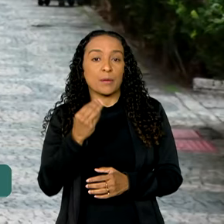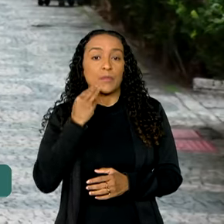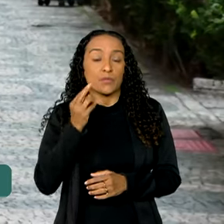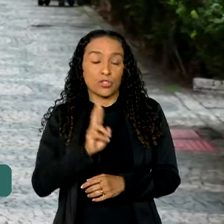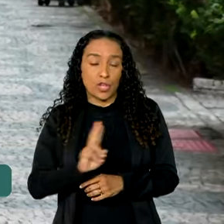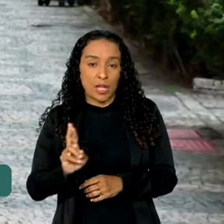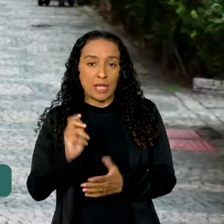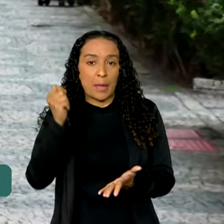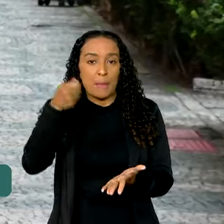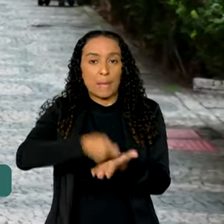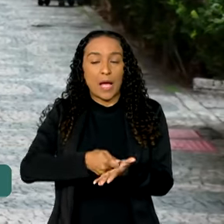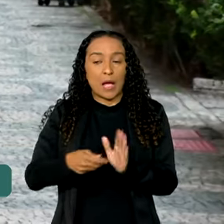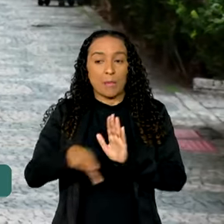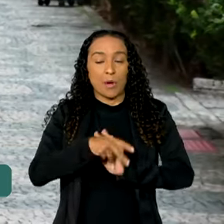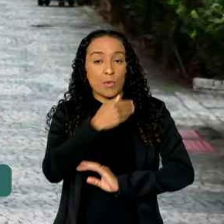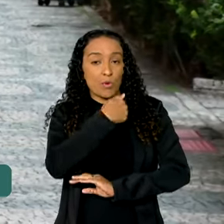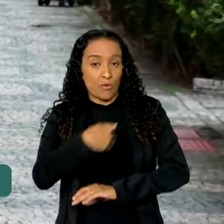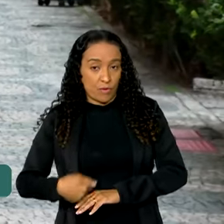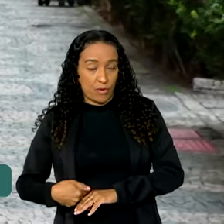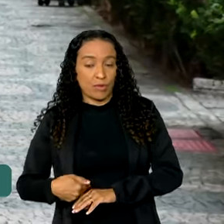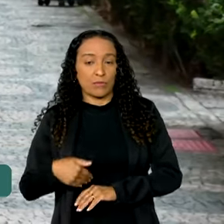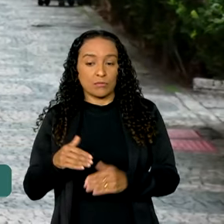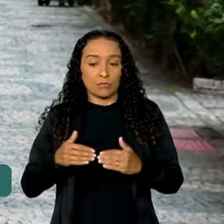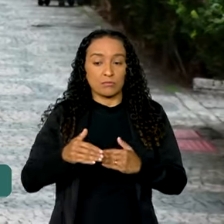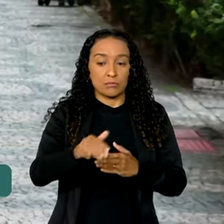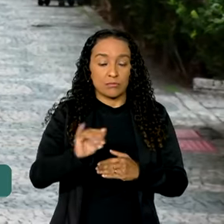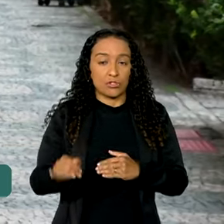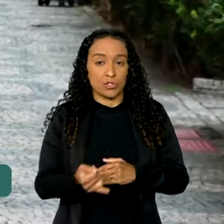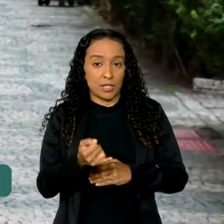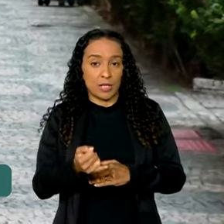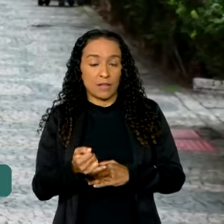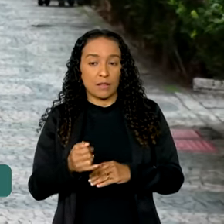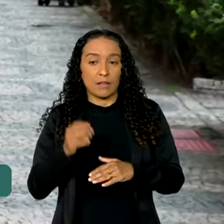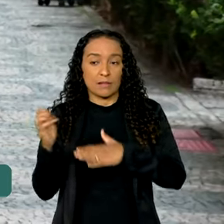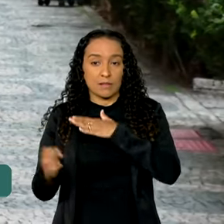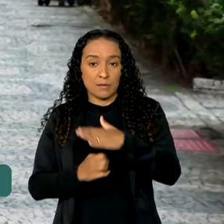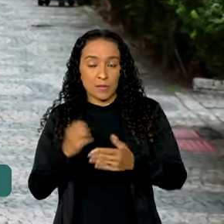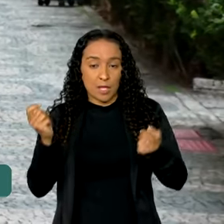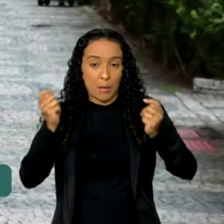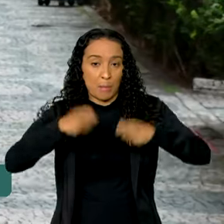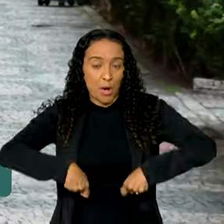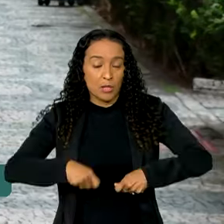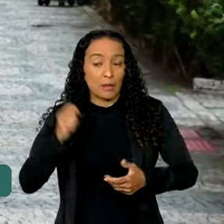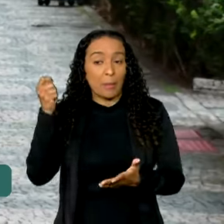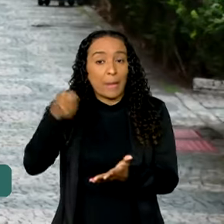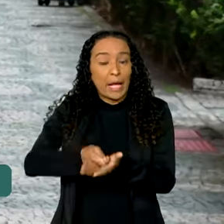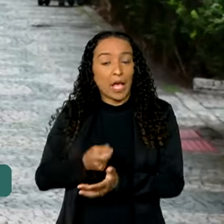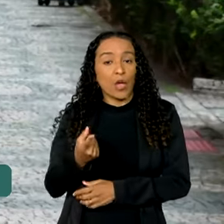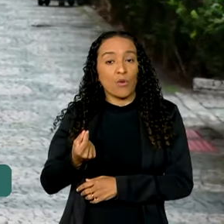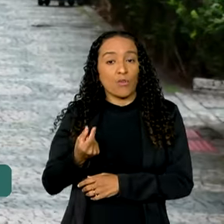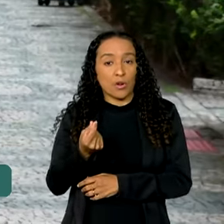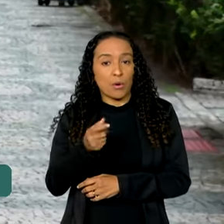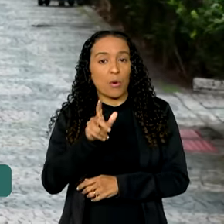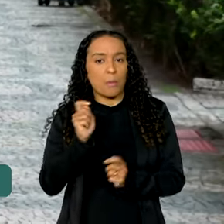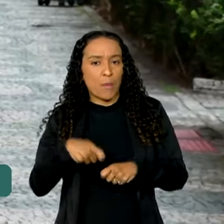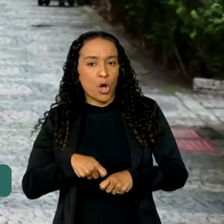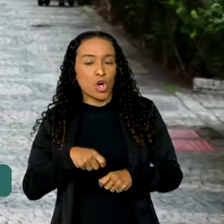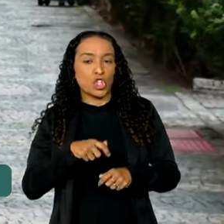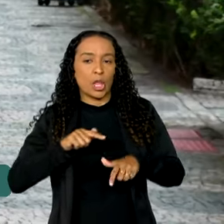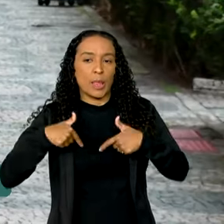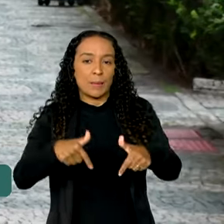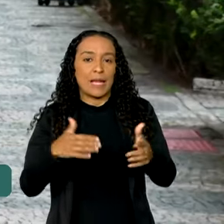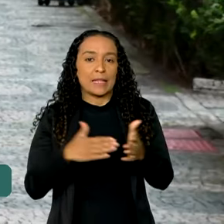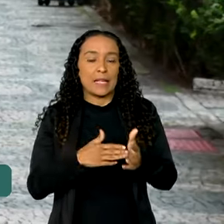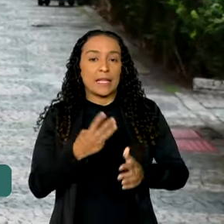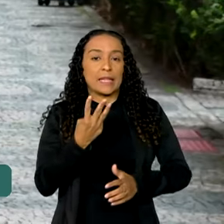que é paga ao governo e, a partir de janeiro, as casas de apostas que pagarem esse valor vão poder operar até